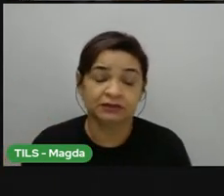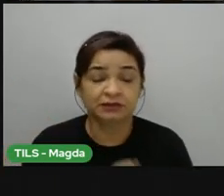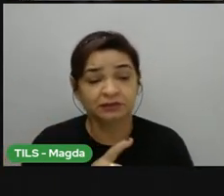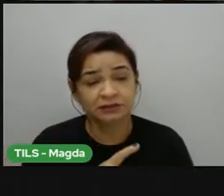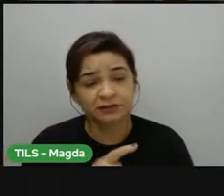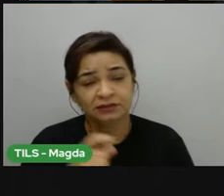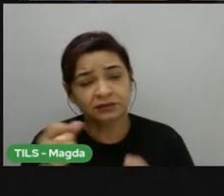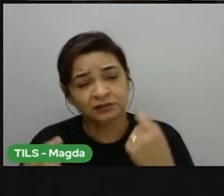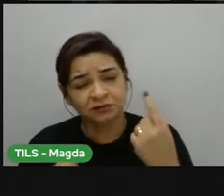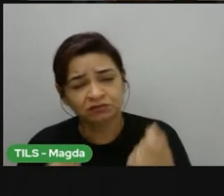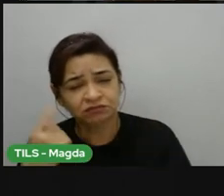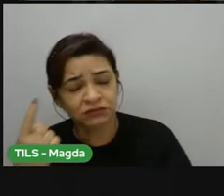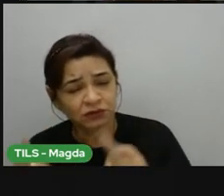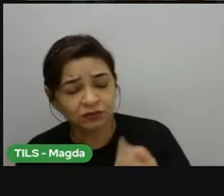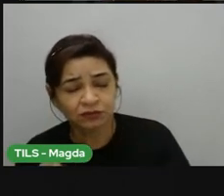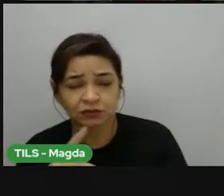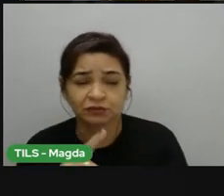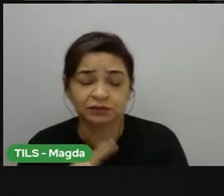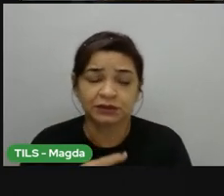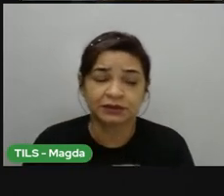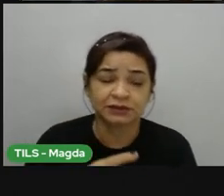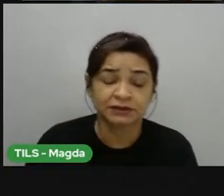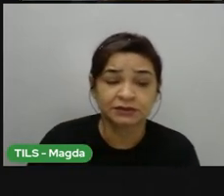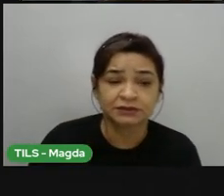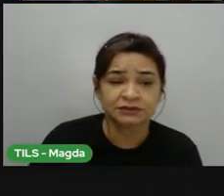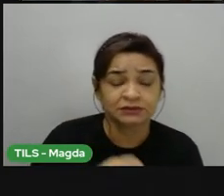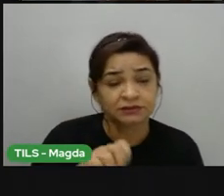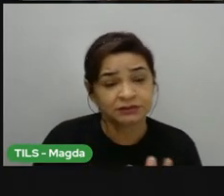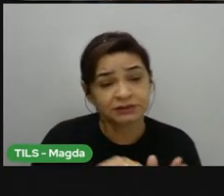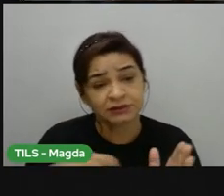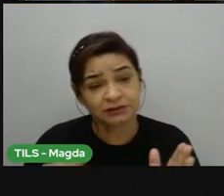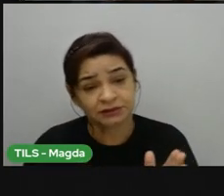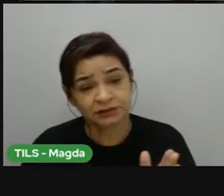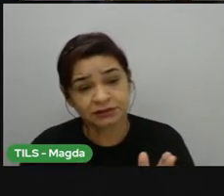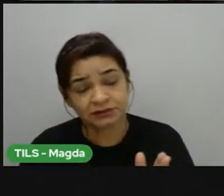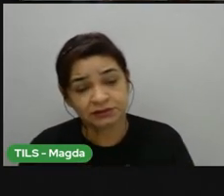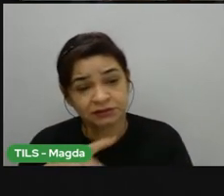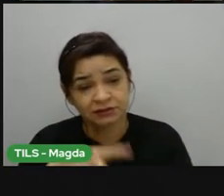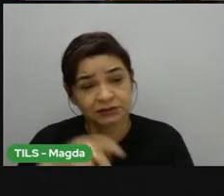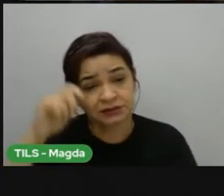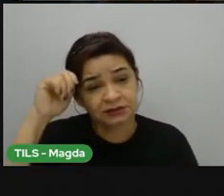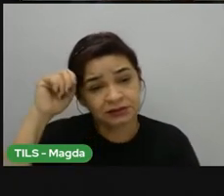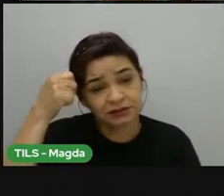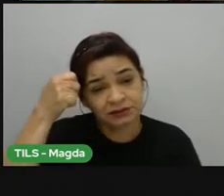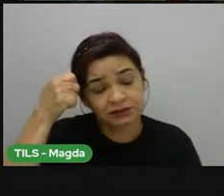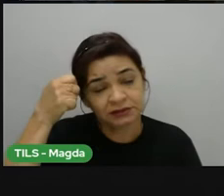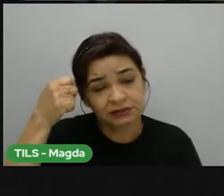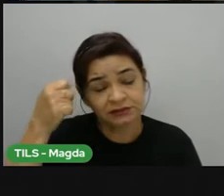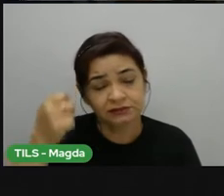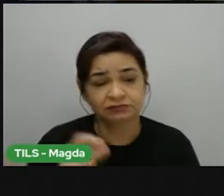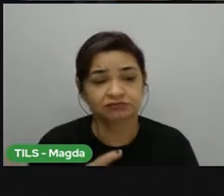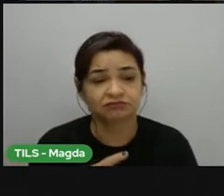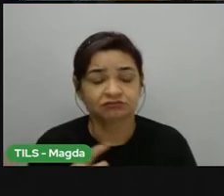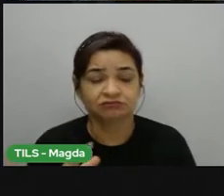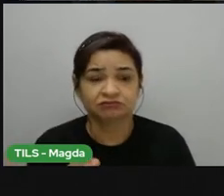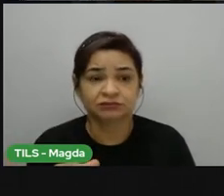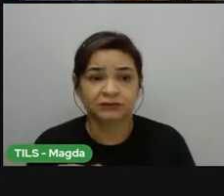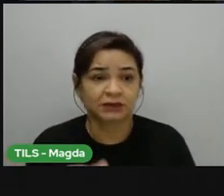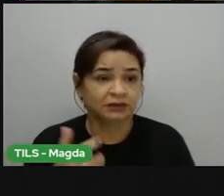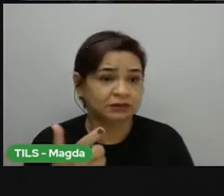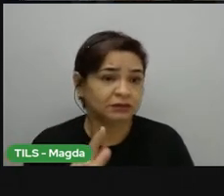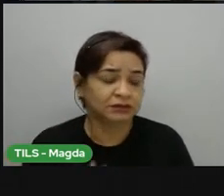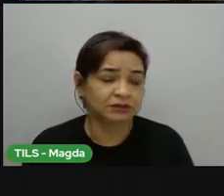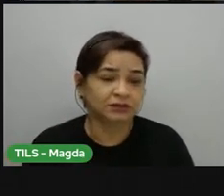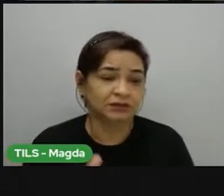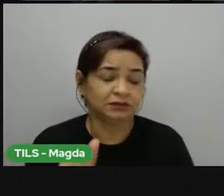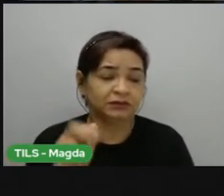característico. Por exemplo, ó, esses países aqui da África. Tem muitos que só tem o clima árido. Não tem outro tipo